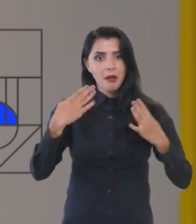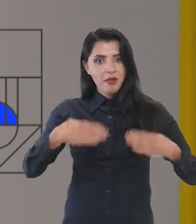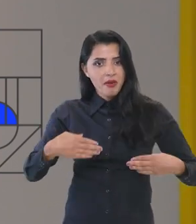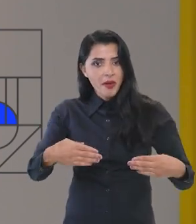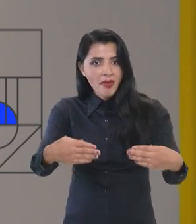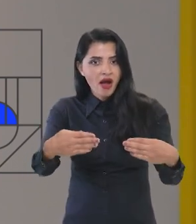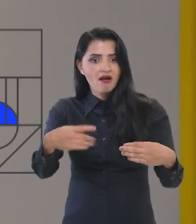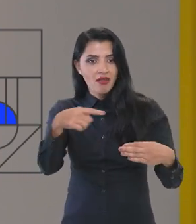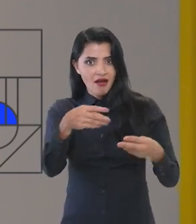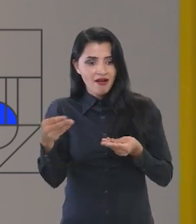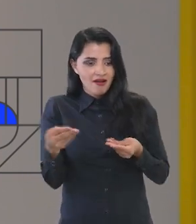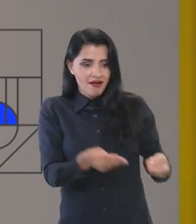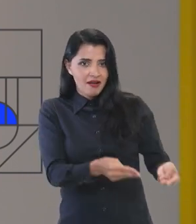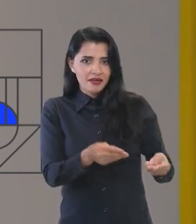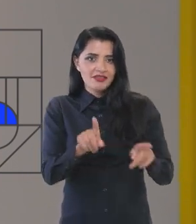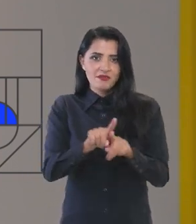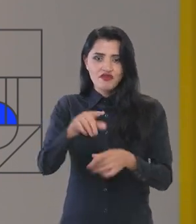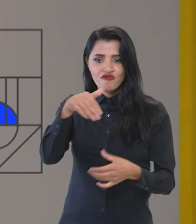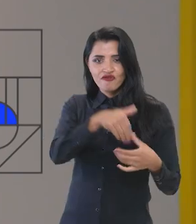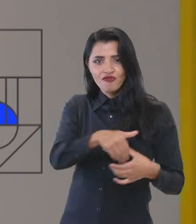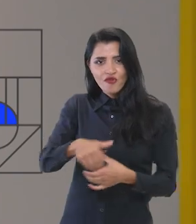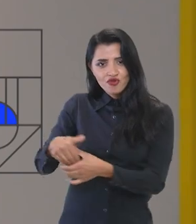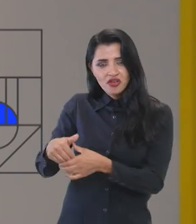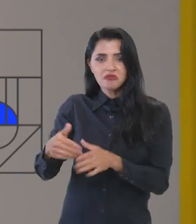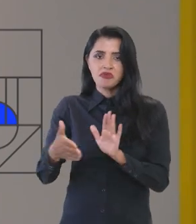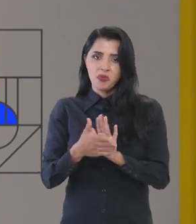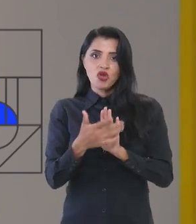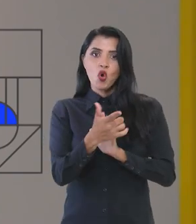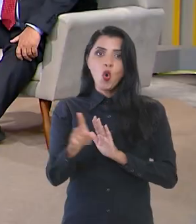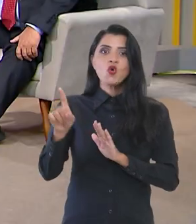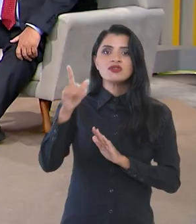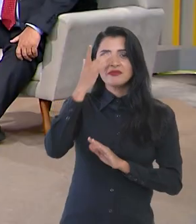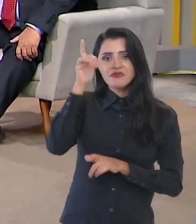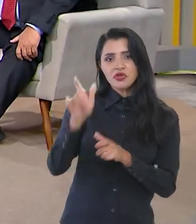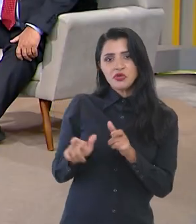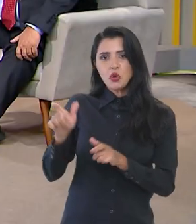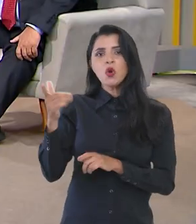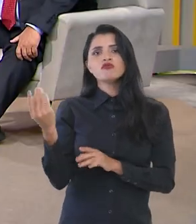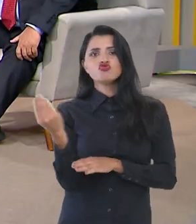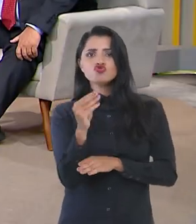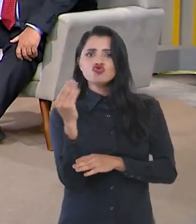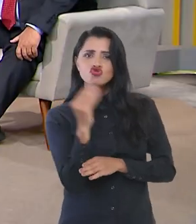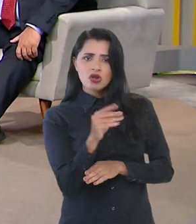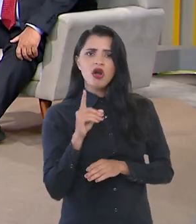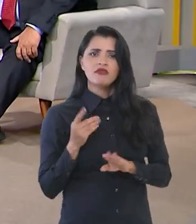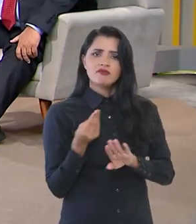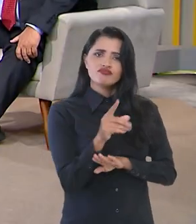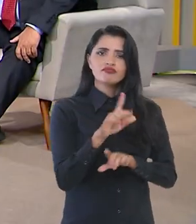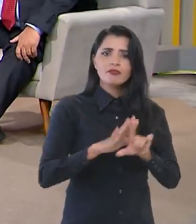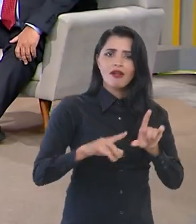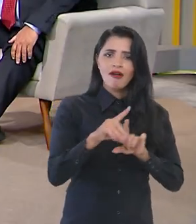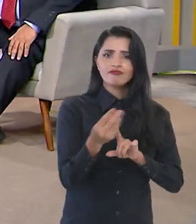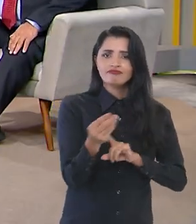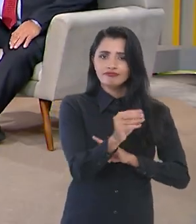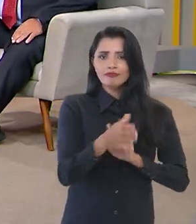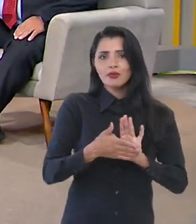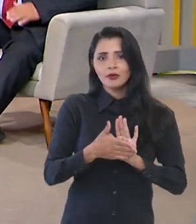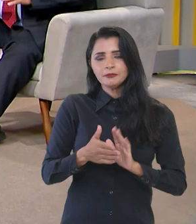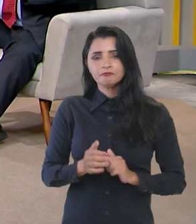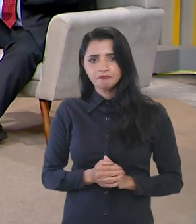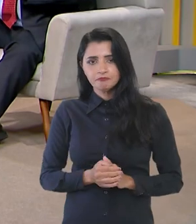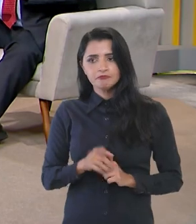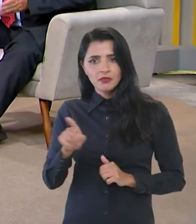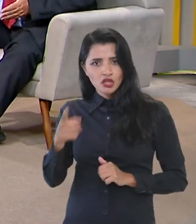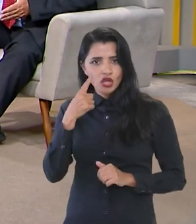para os ministérios, e votando em propostas de terceiras pessoas que já estarão colocando ali as suas propostas. Quer dizer,